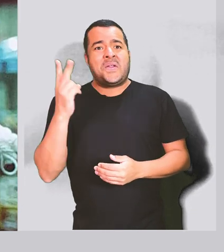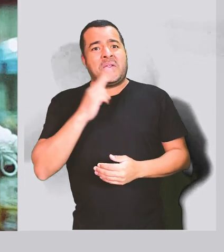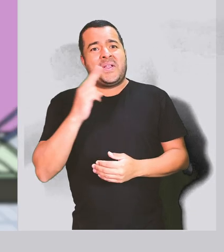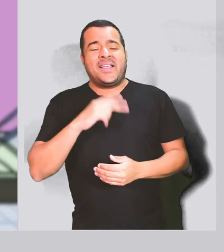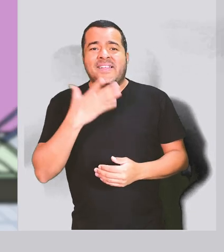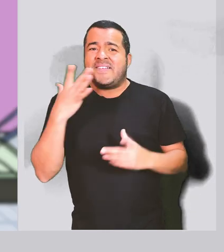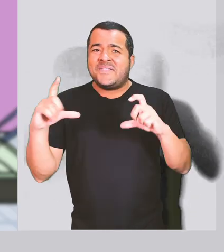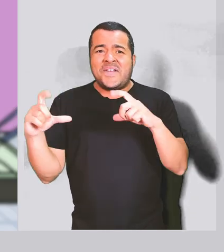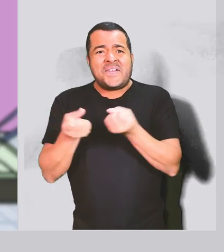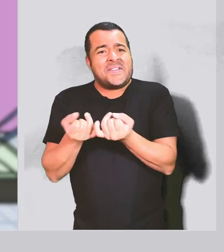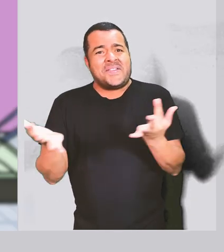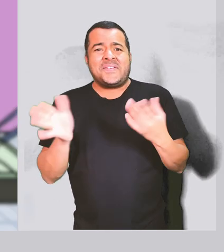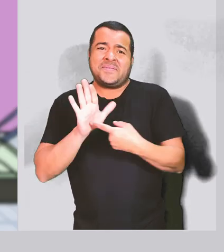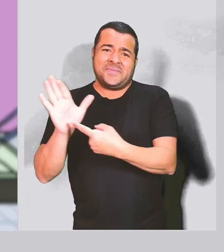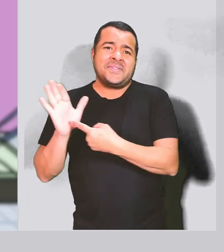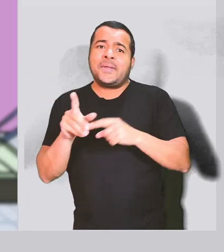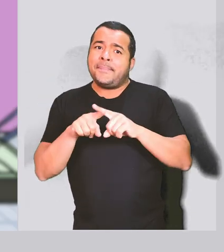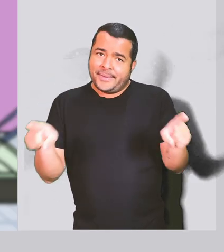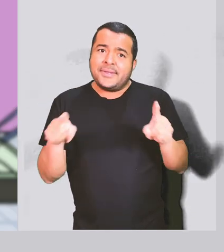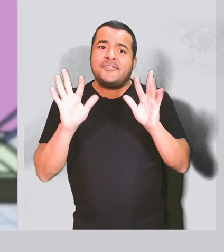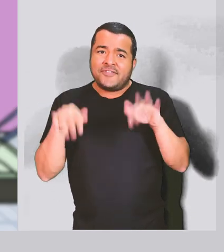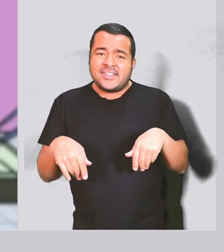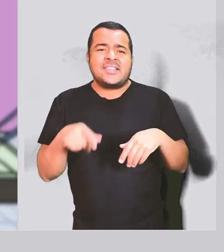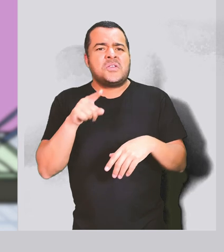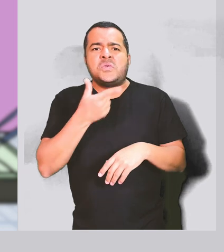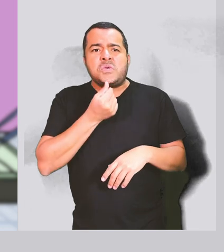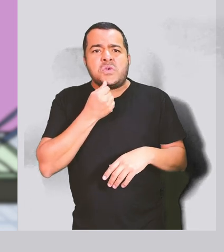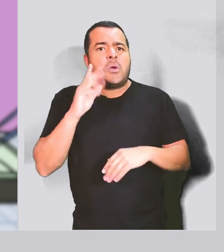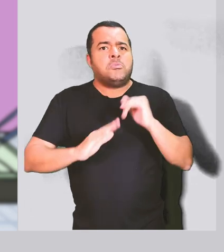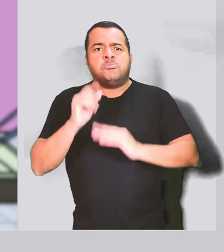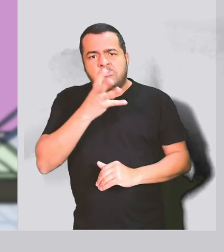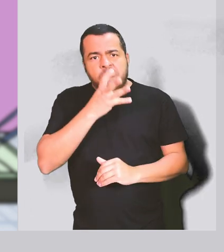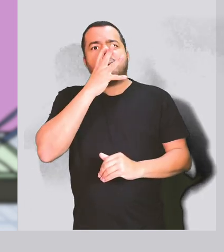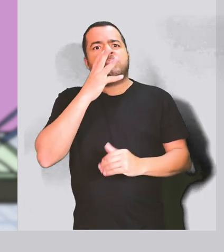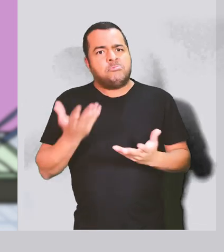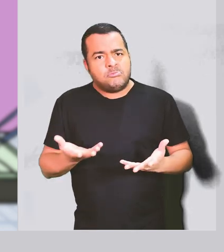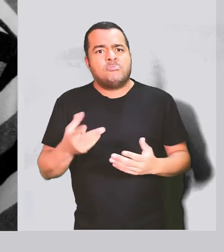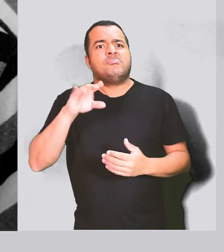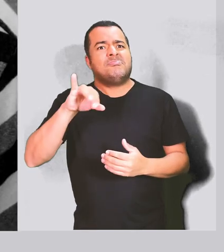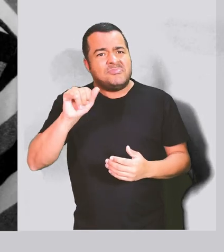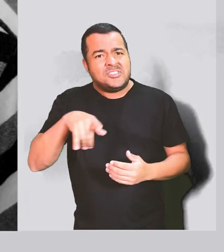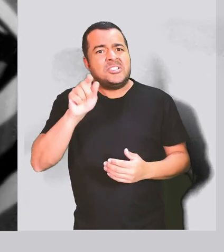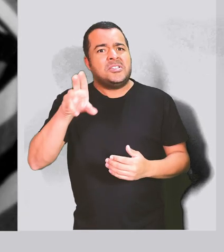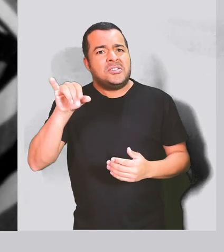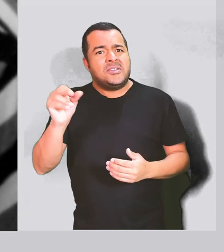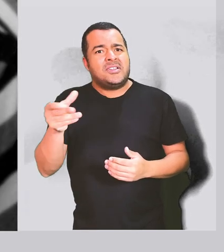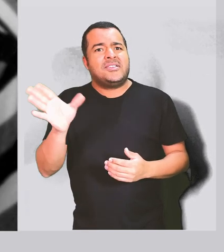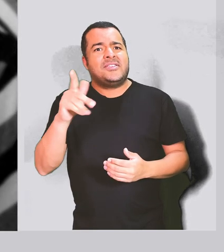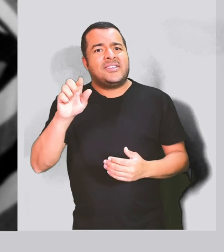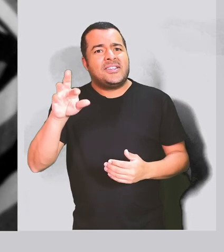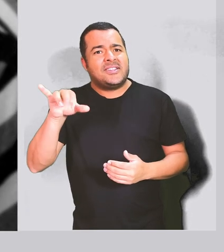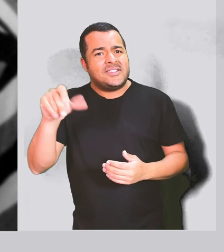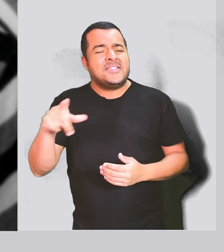Nossa, ainda tinha tantas fotos para mostrar para vocês, mas eu vou finalizar com um grande artista que eu admiro muito, Januário Garcia.